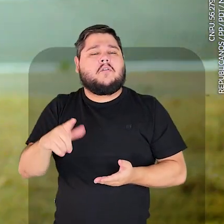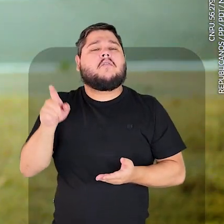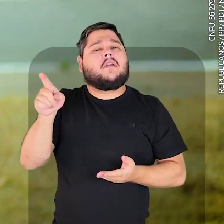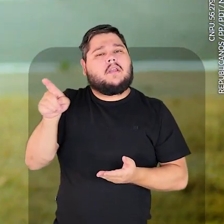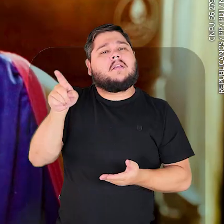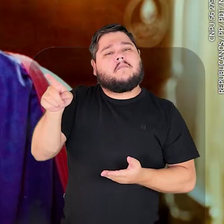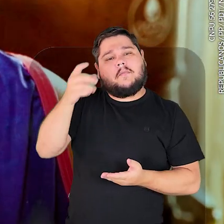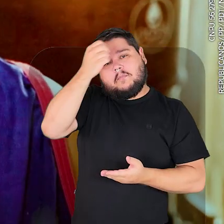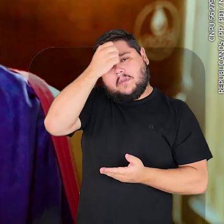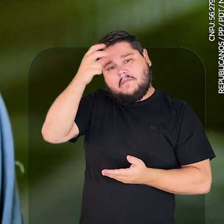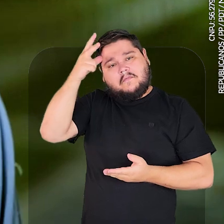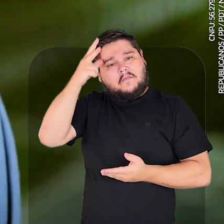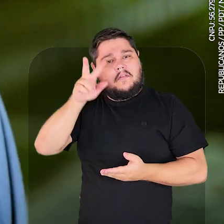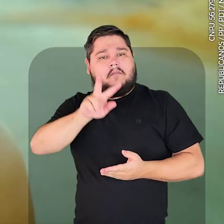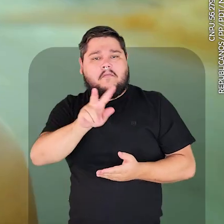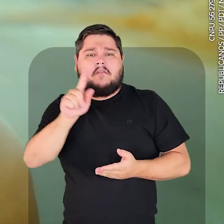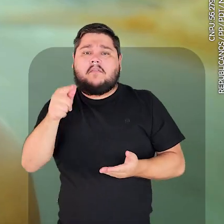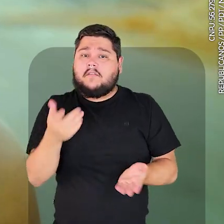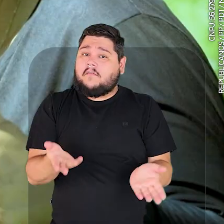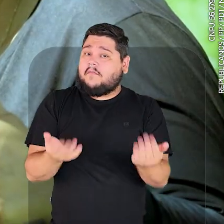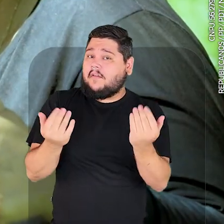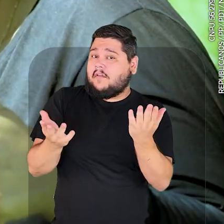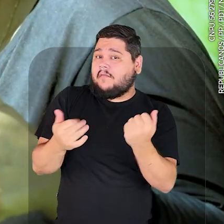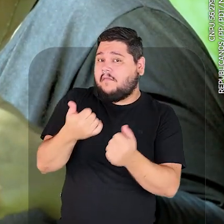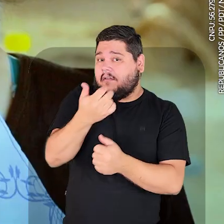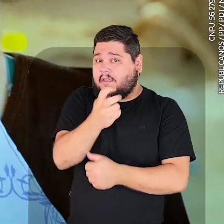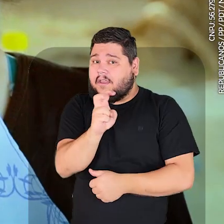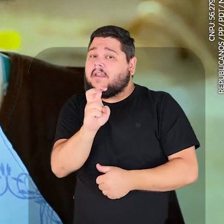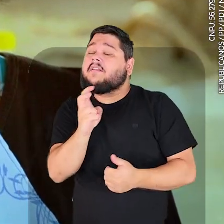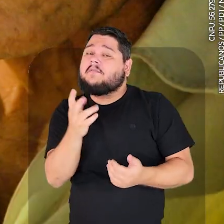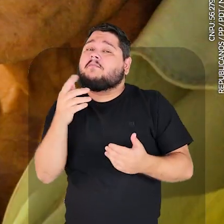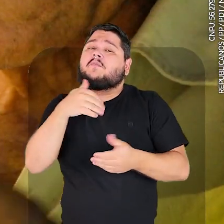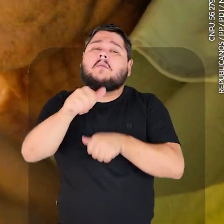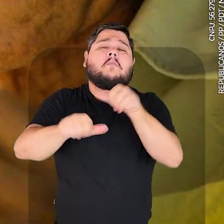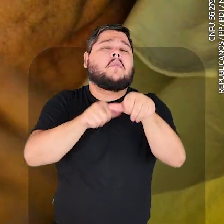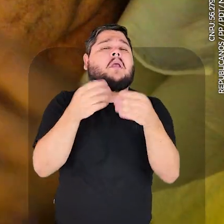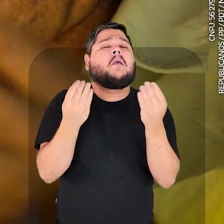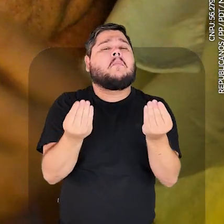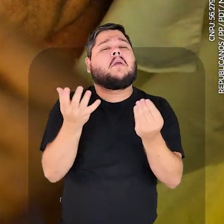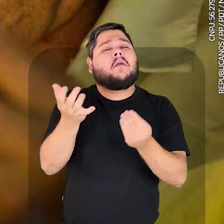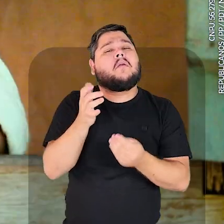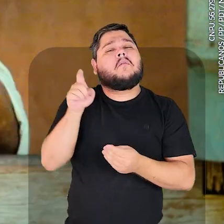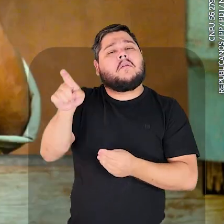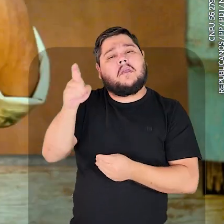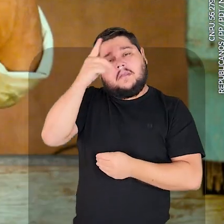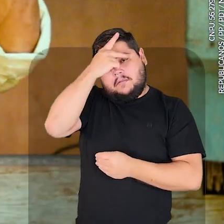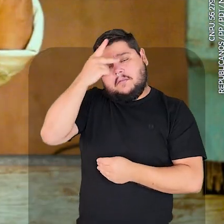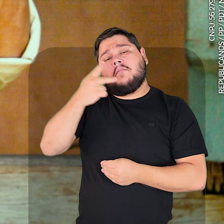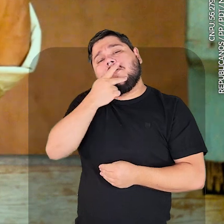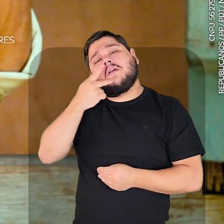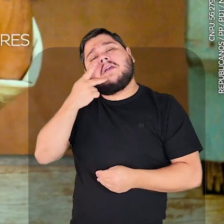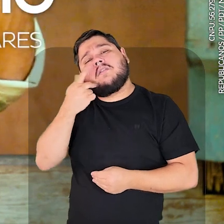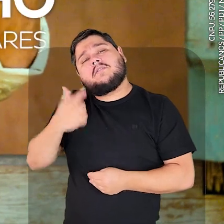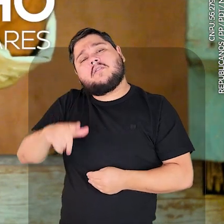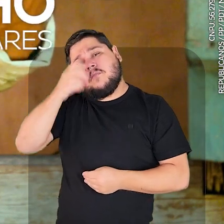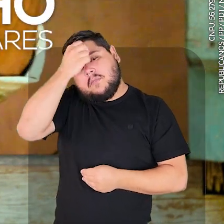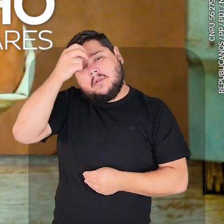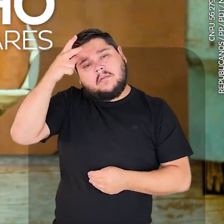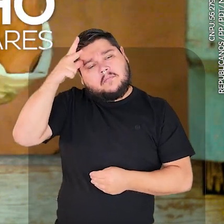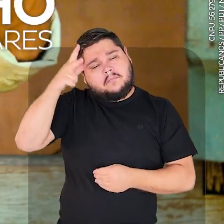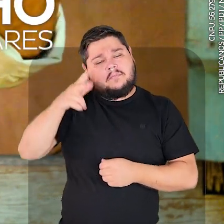Calil de novo. É o prefeito de BG, ou de 15 e vem meu povo. Muda pra quê? Eu quero Calil de novo.